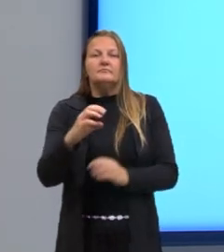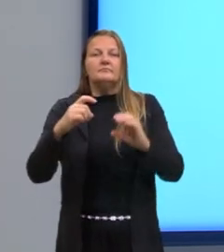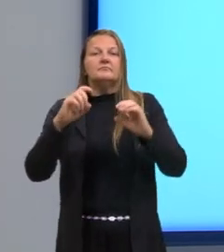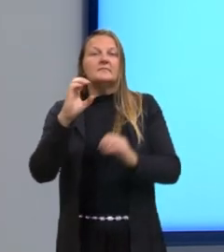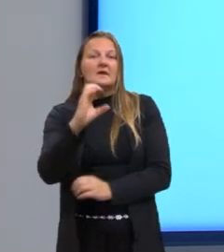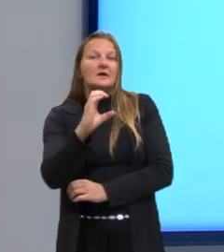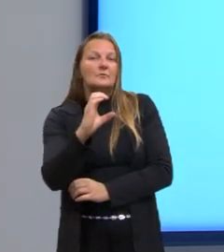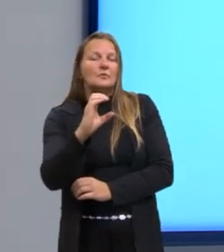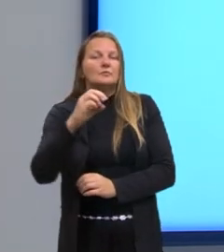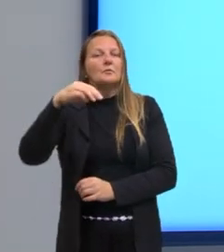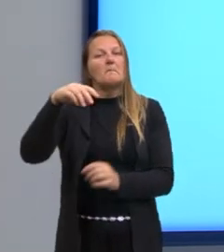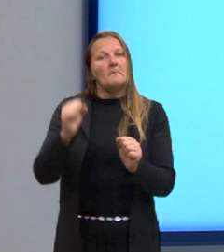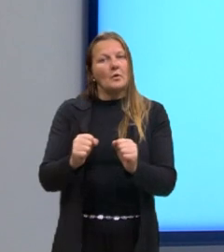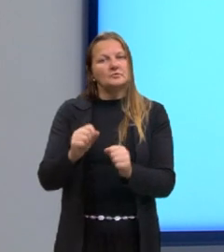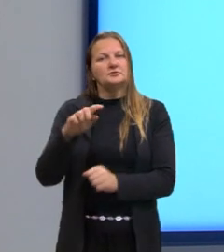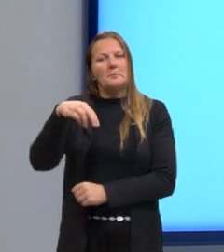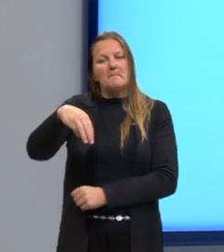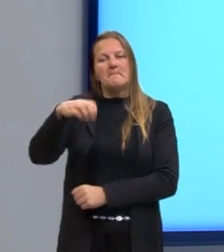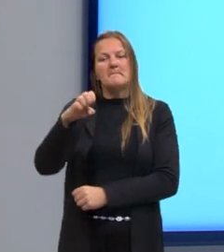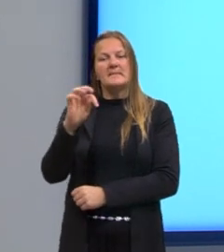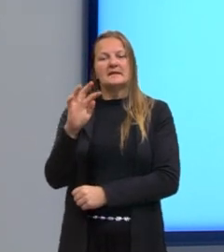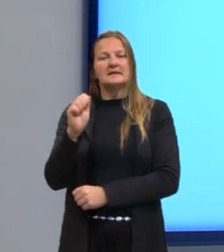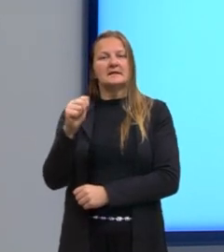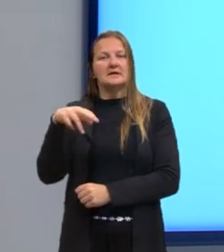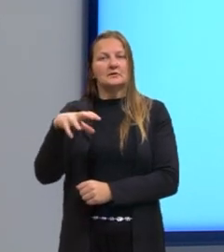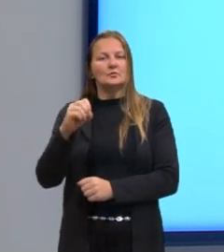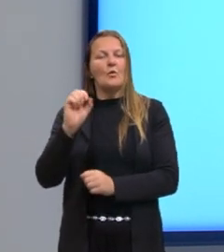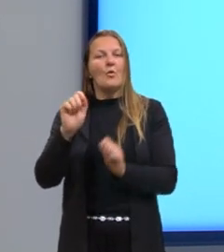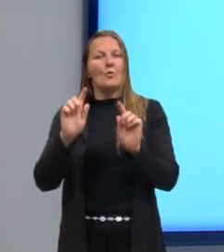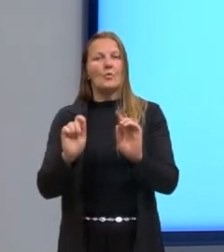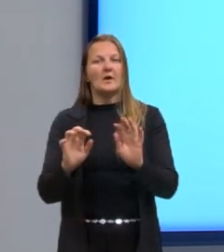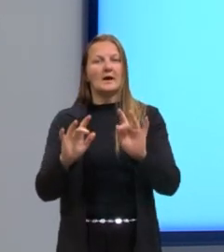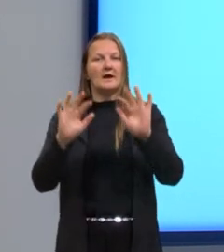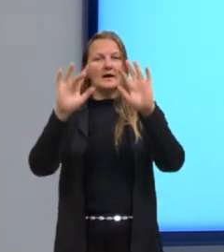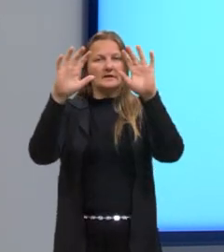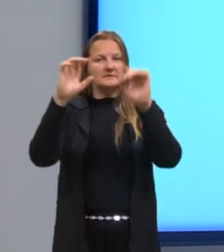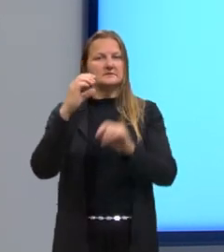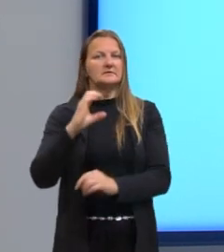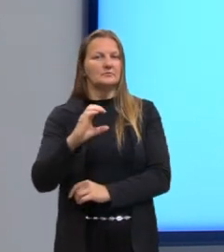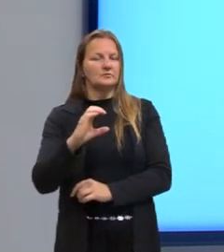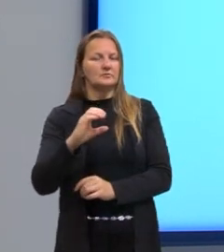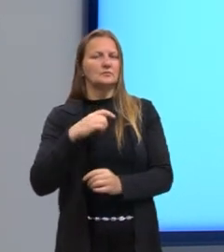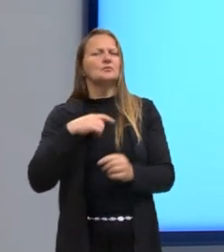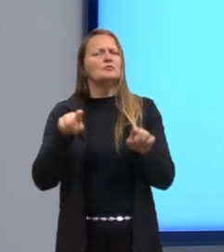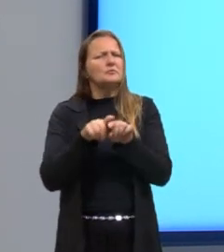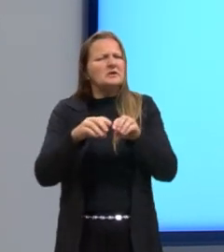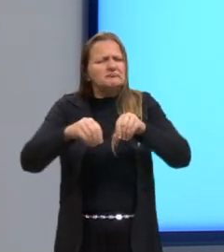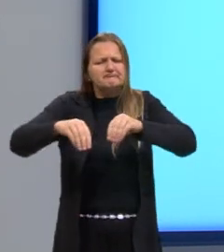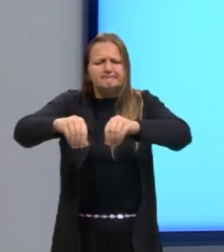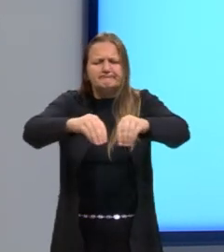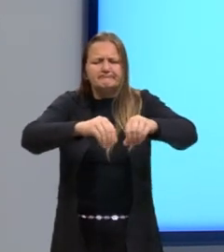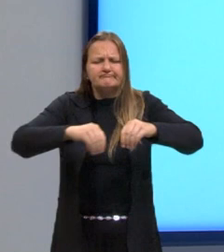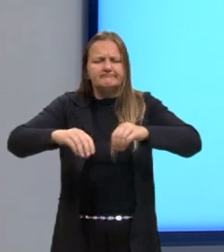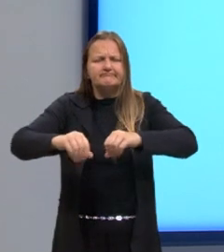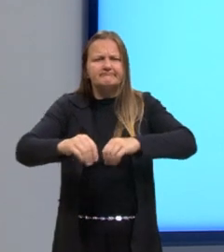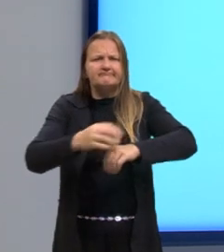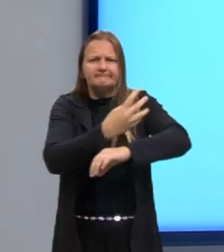como metano ou gás carbônico. Ainda, outros compostos orgânicos são